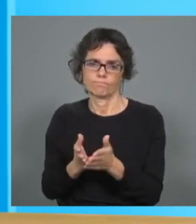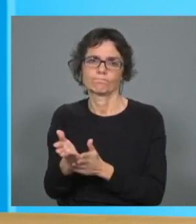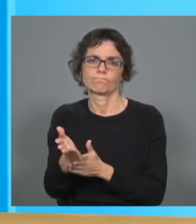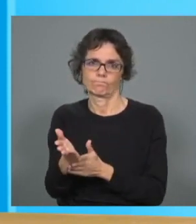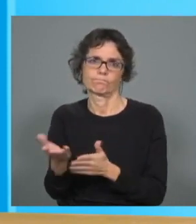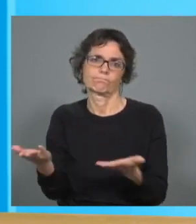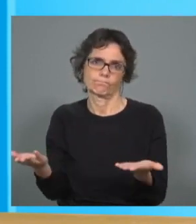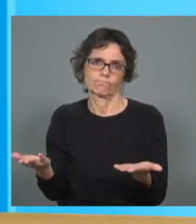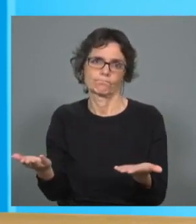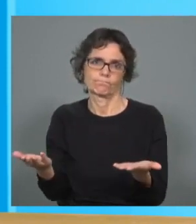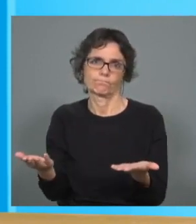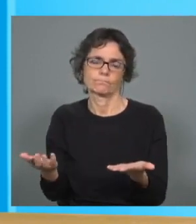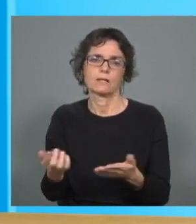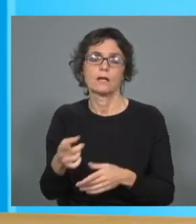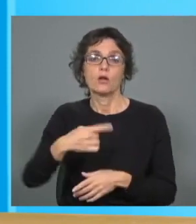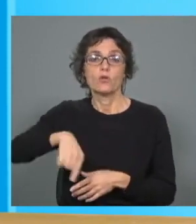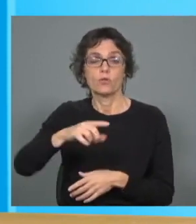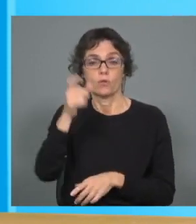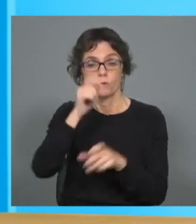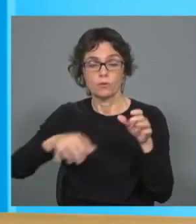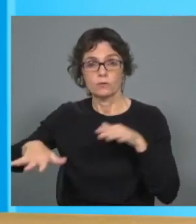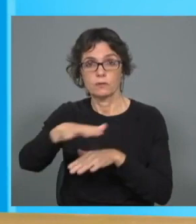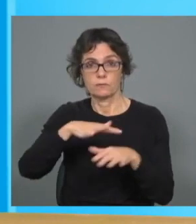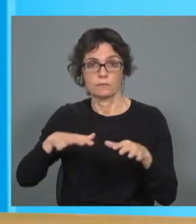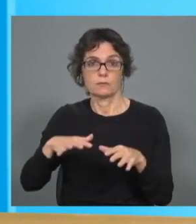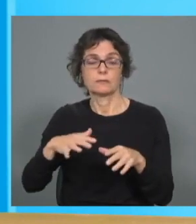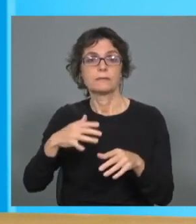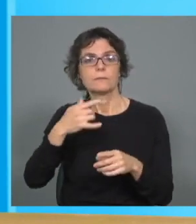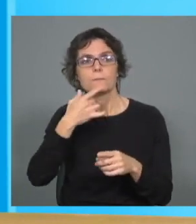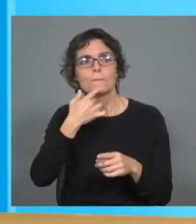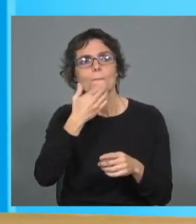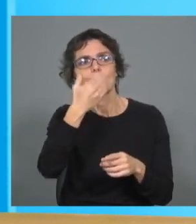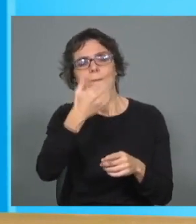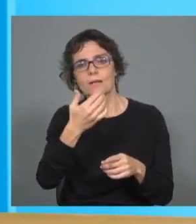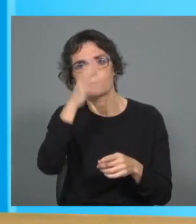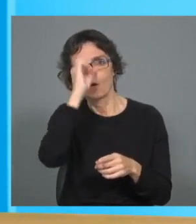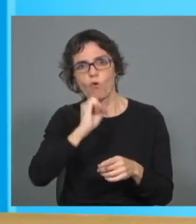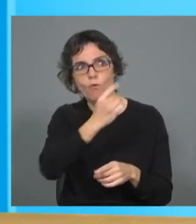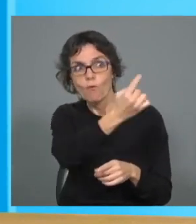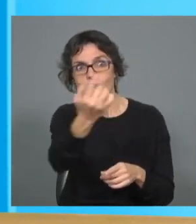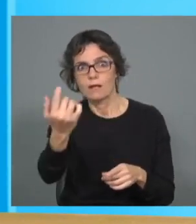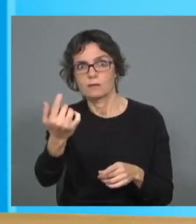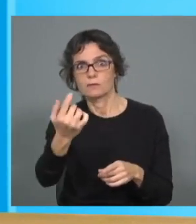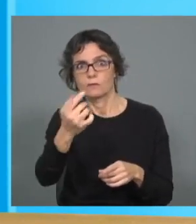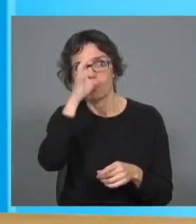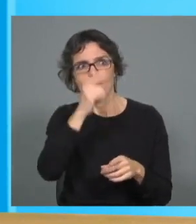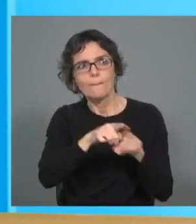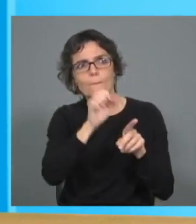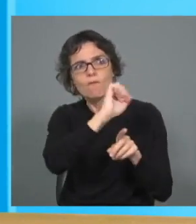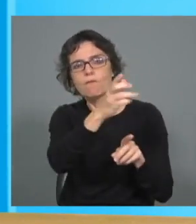a nós, cidadãos, sociedade civil, fazer esta pressão sobre os nossos governos para que as políticas